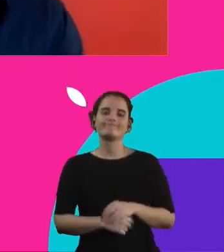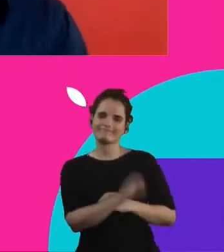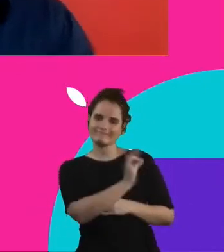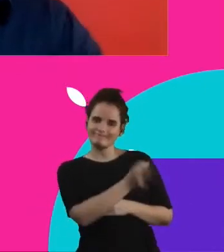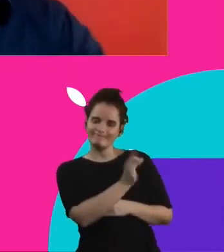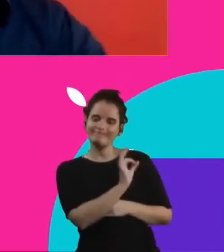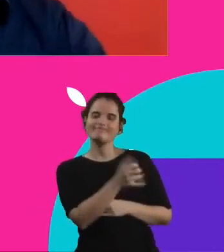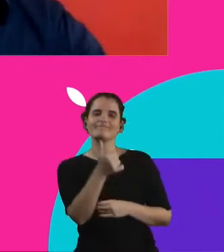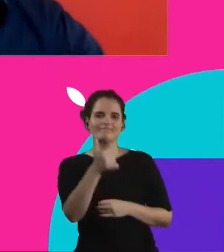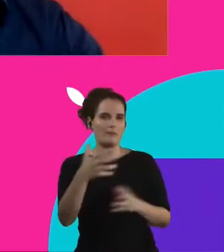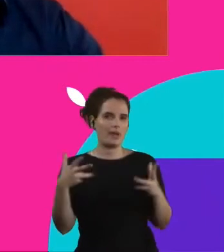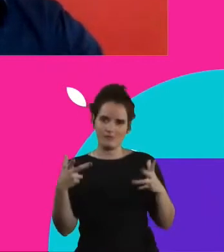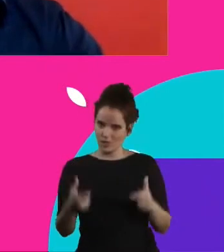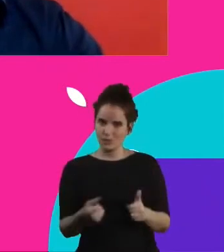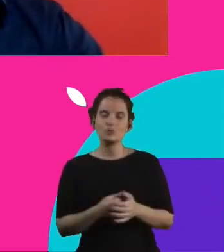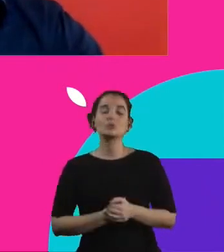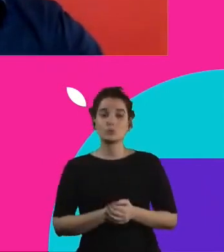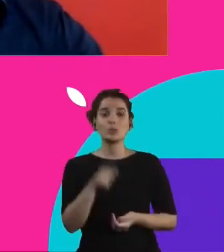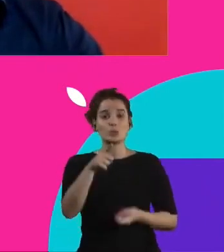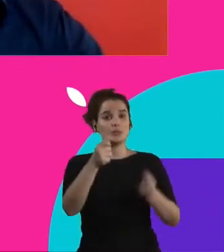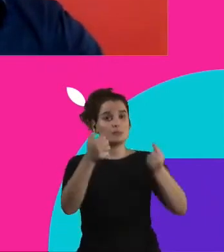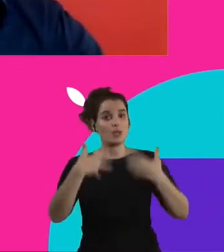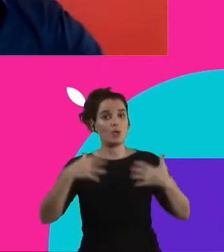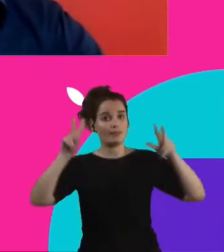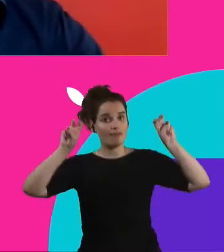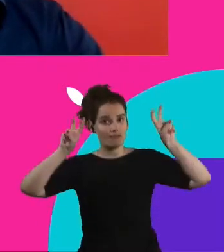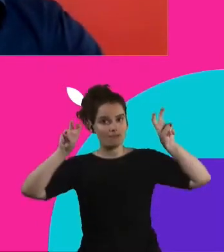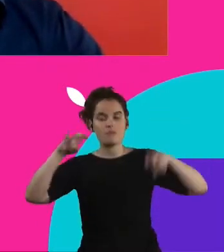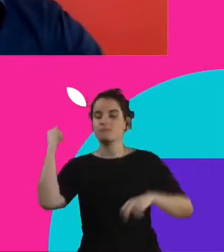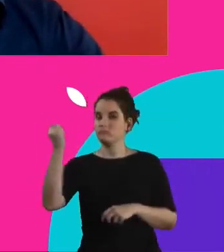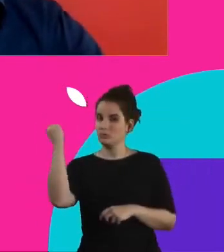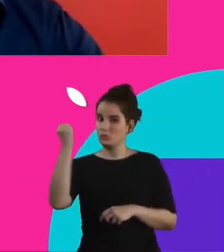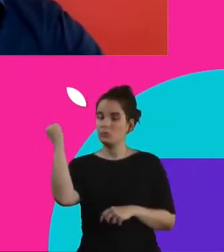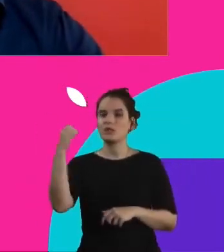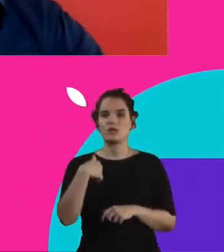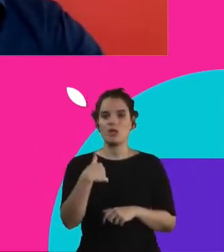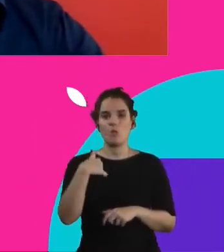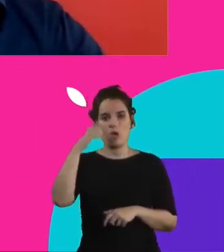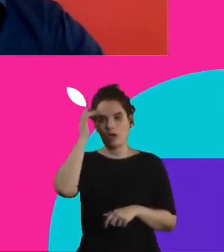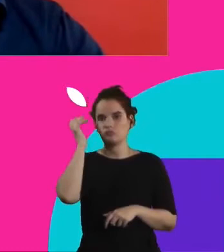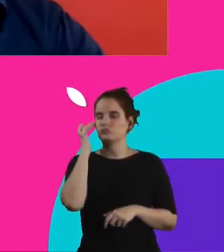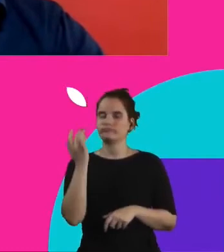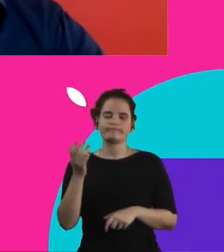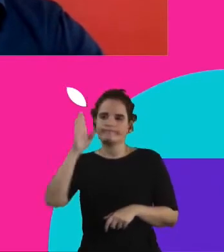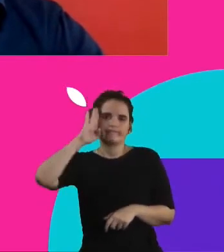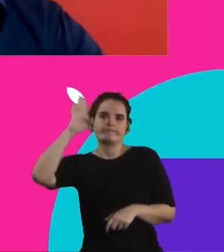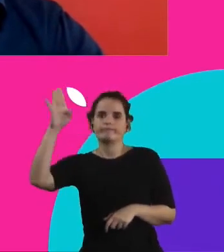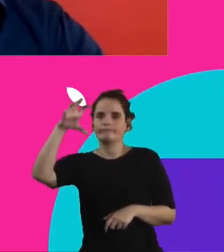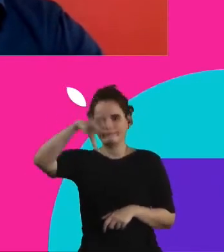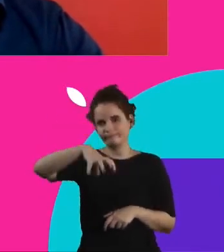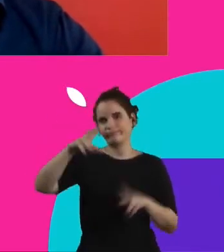Maravilhoso, Davi. E você trouxe uma temática extremamente importante, que aí eu considero muito central na questão da